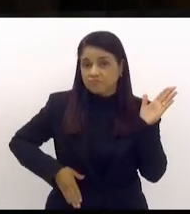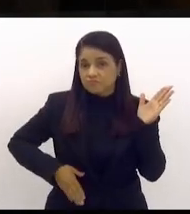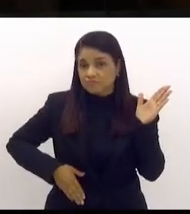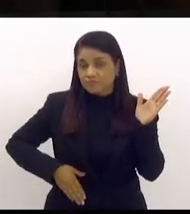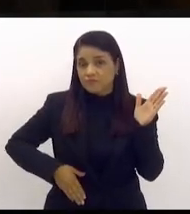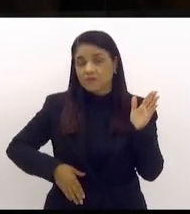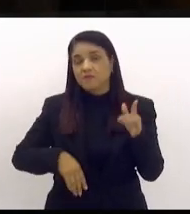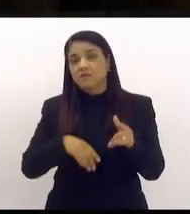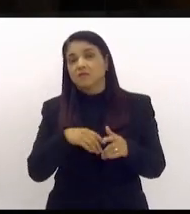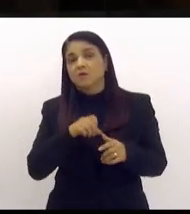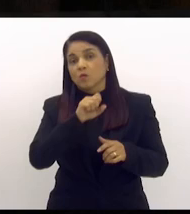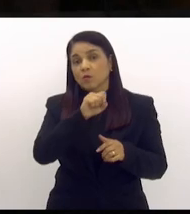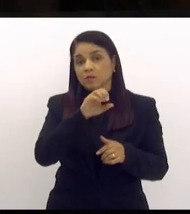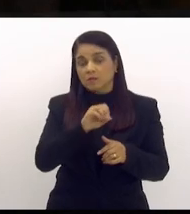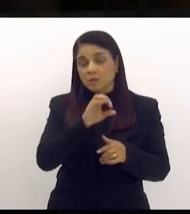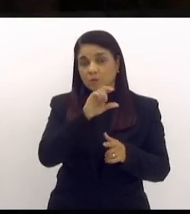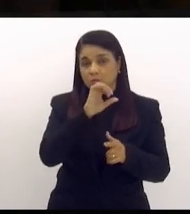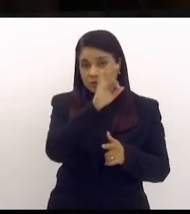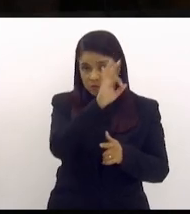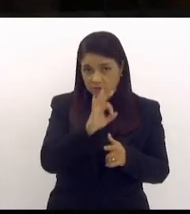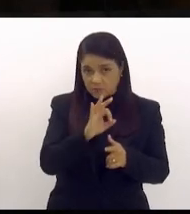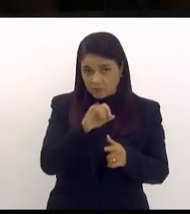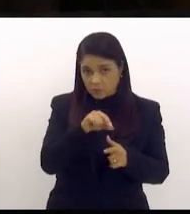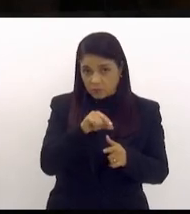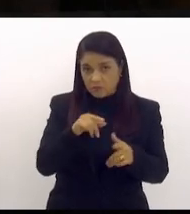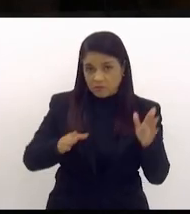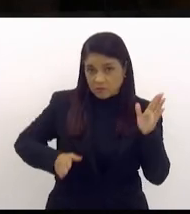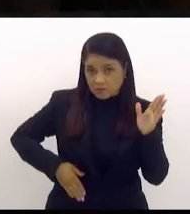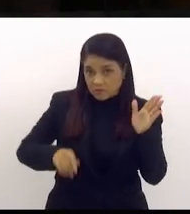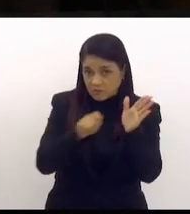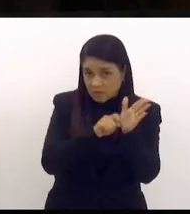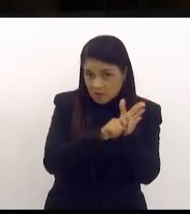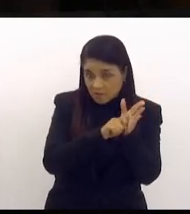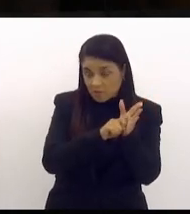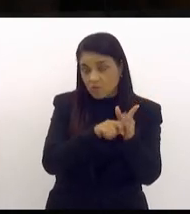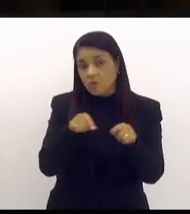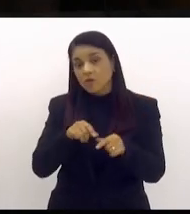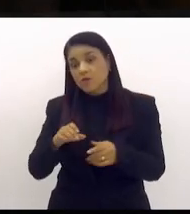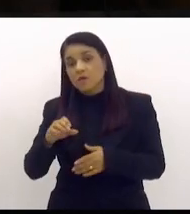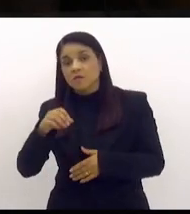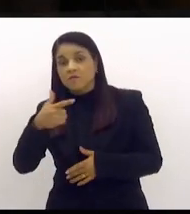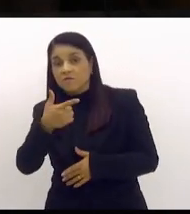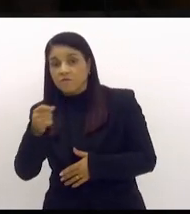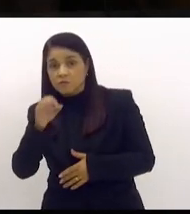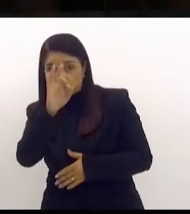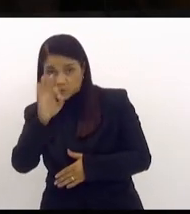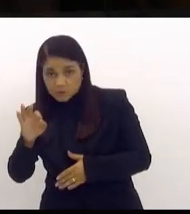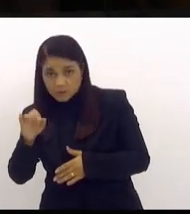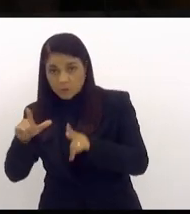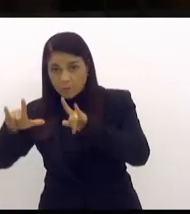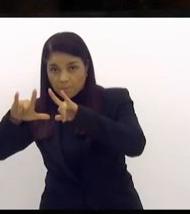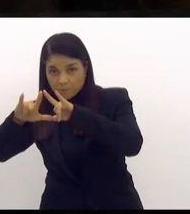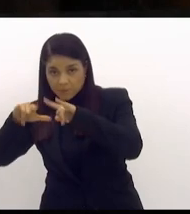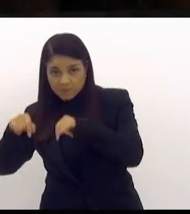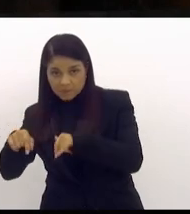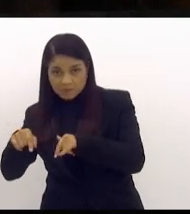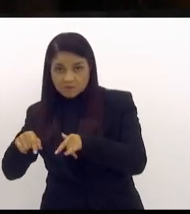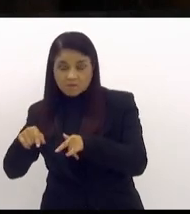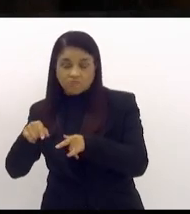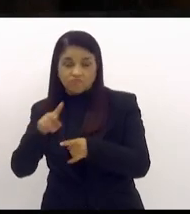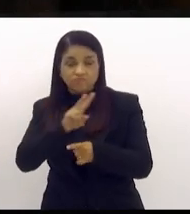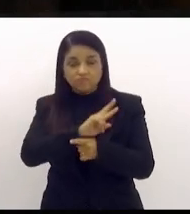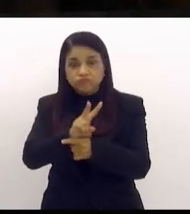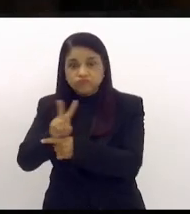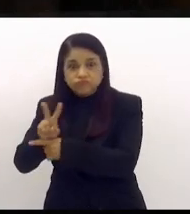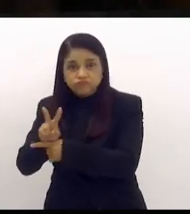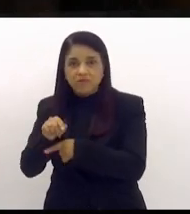milícia. Eu botei aqui por baixo que se cada comunidade dominada tiver tomando conta, não importa se